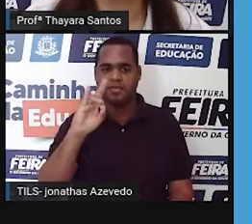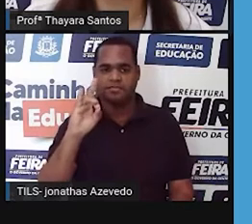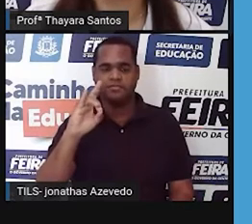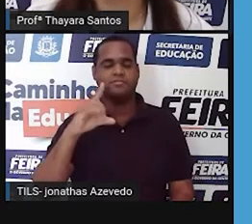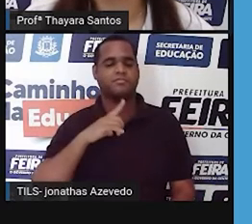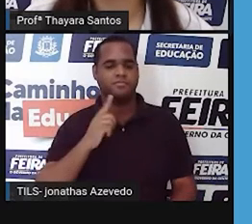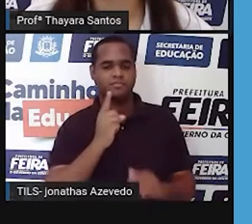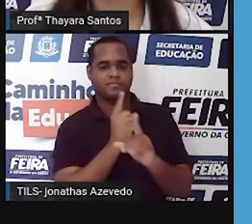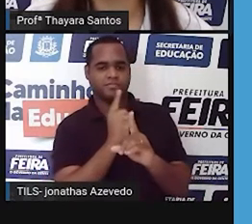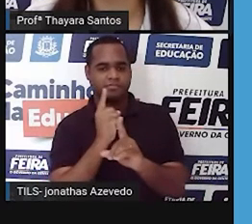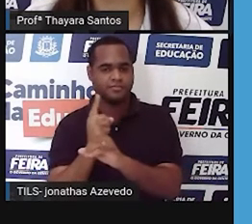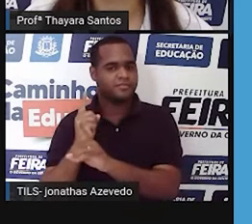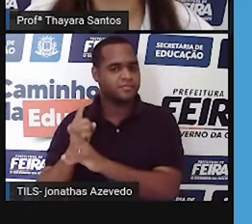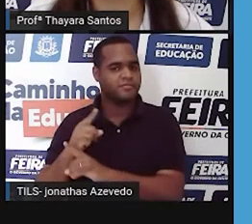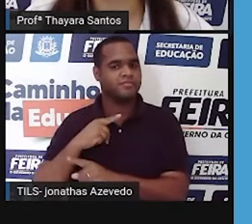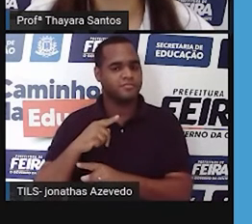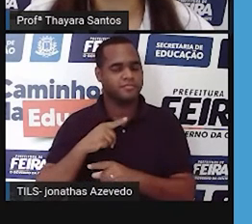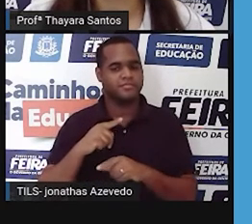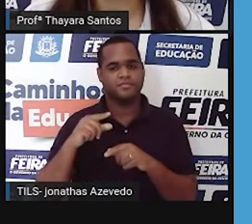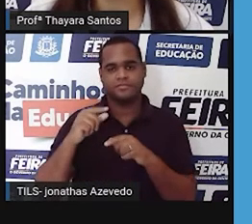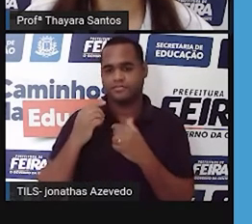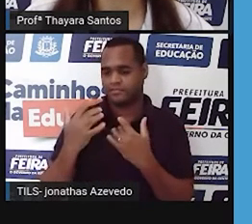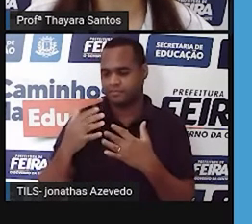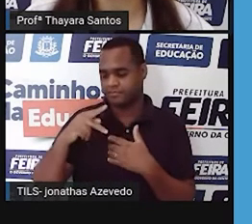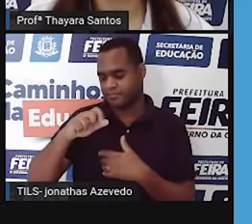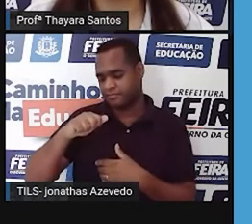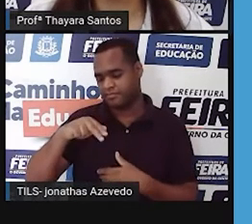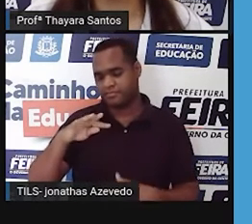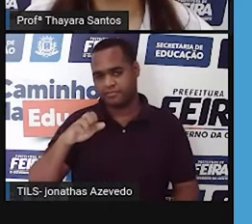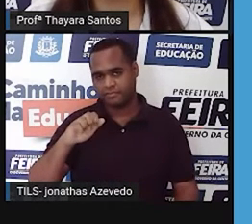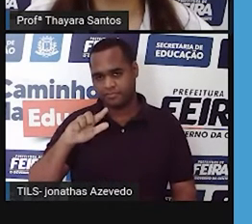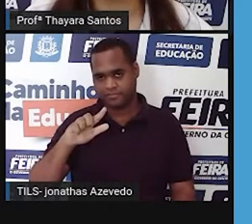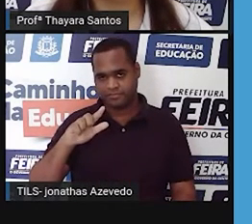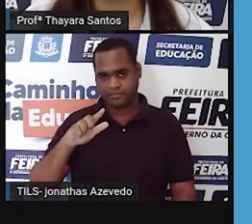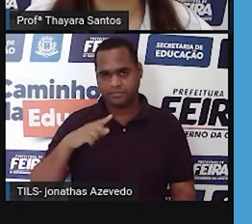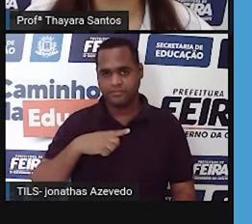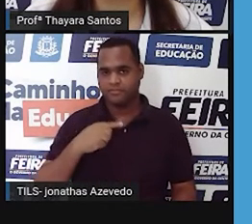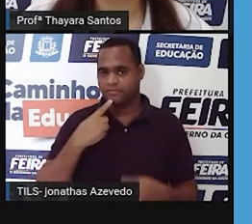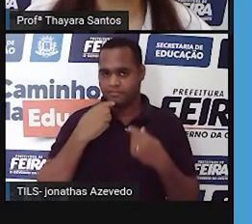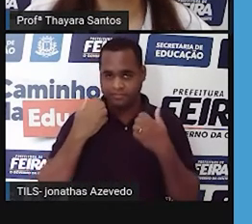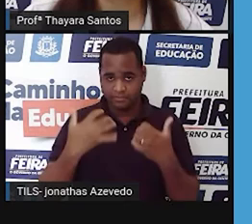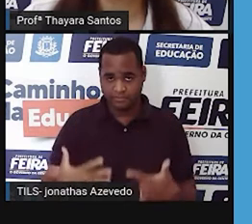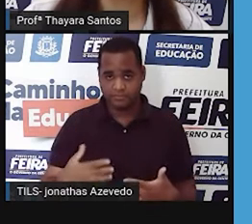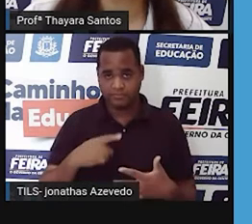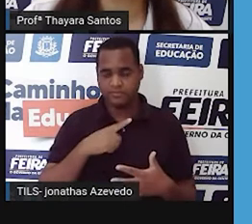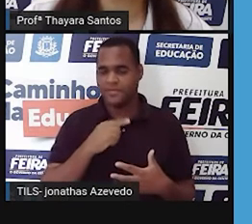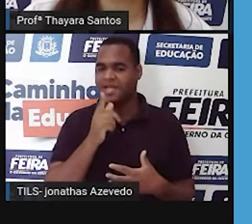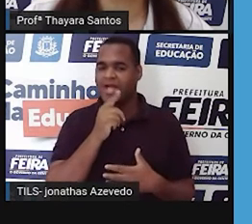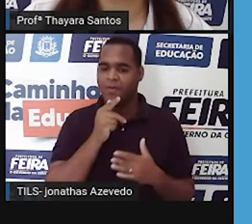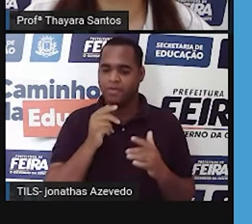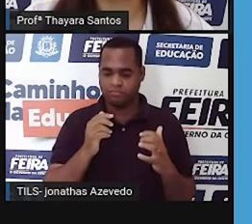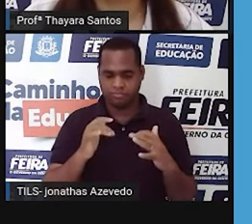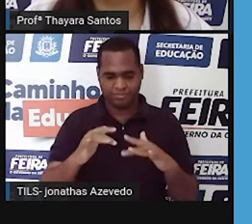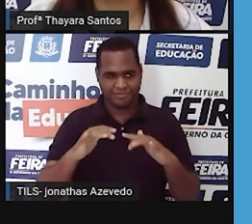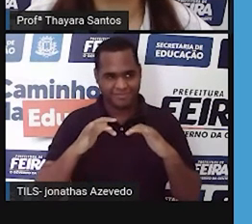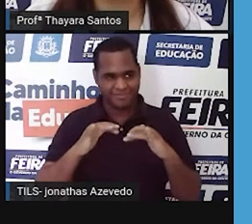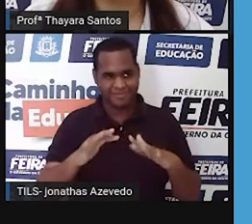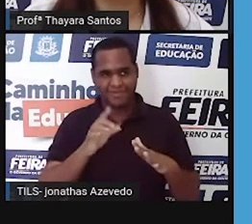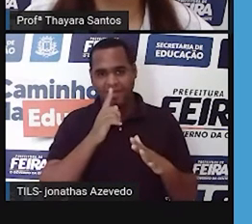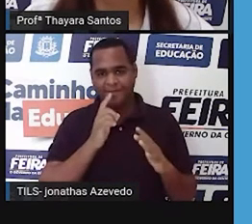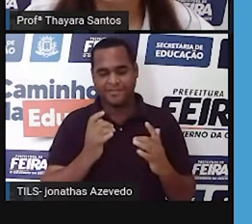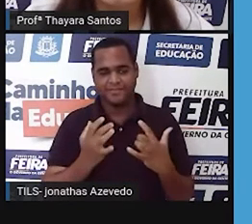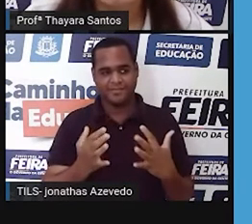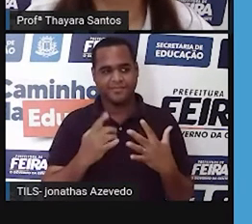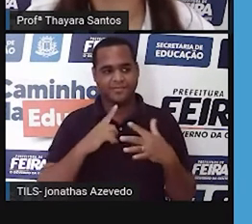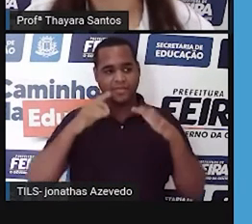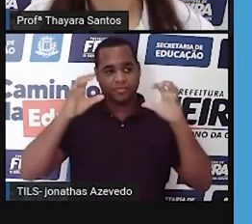gente também encontra esse bioma pantanal. E ele é muito característico por ser uma planície alagada nas épocas de chuva. Então, nas